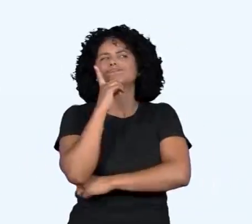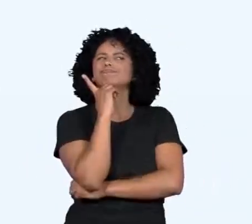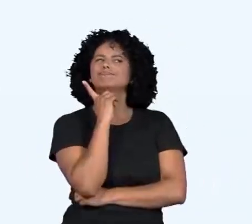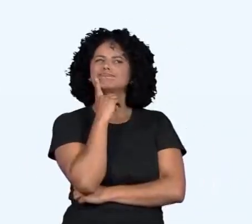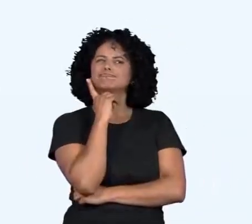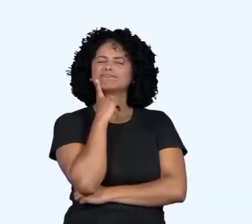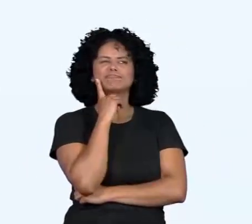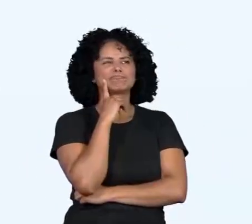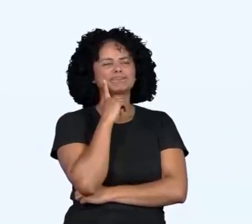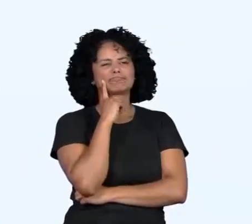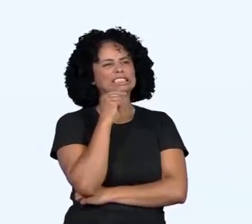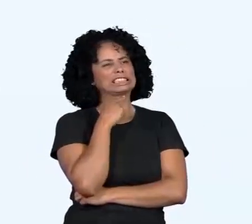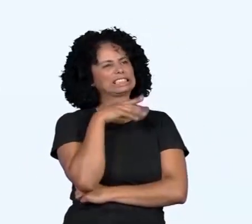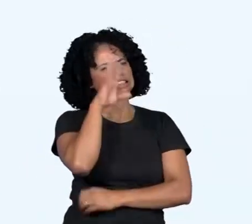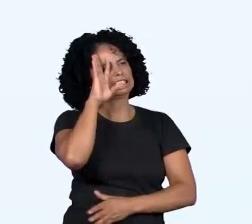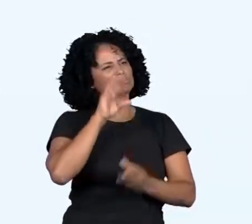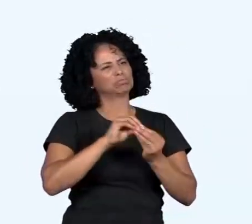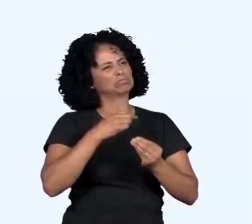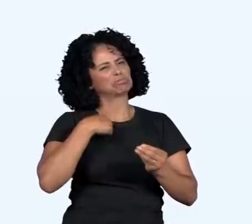liga das minhas perguntas.